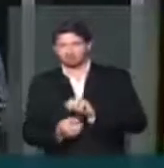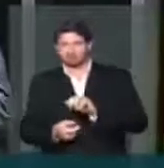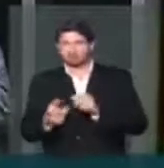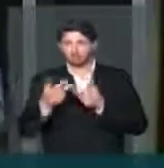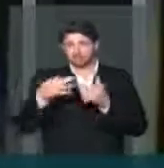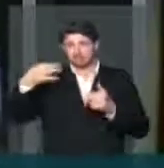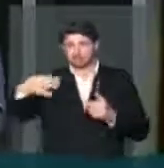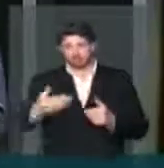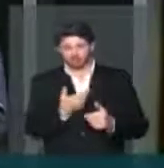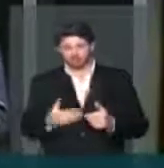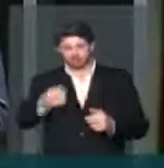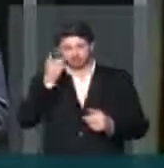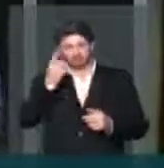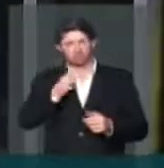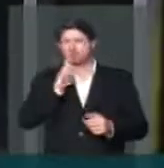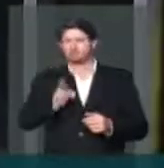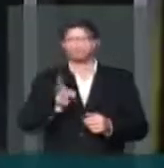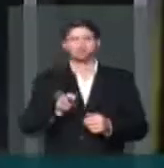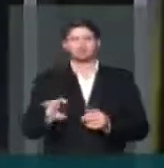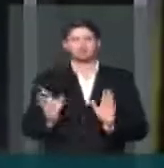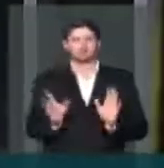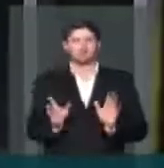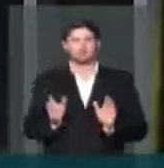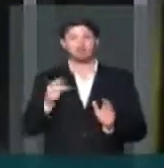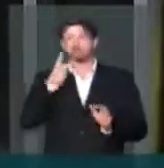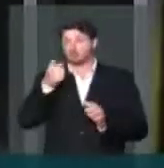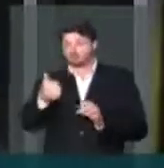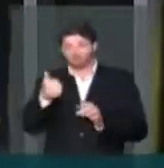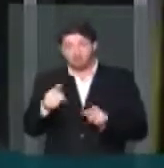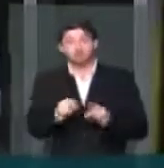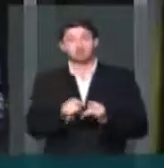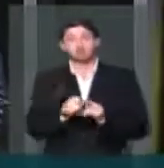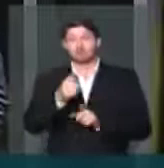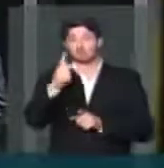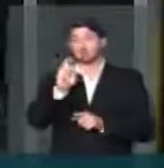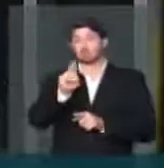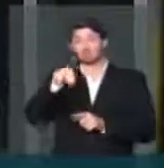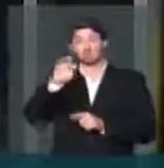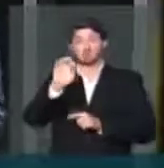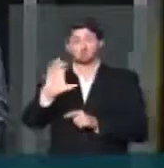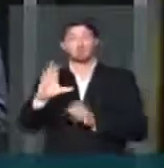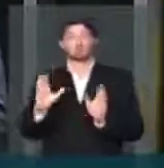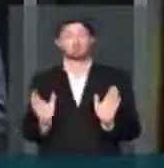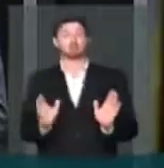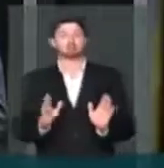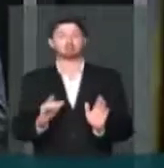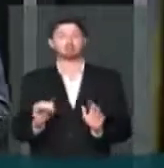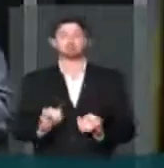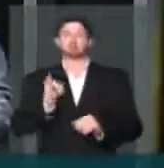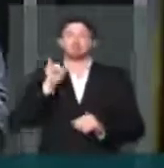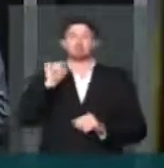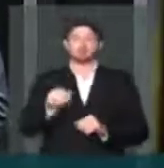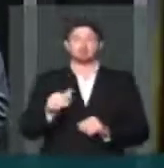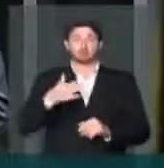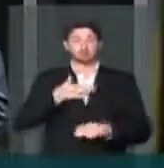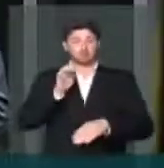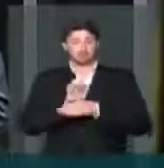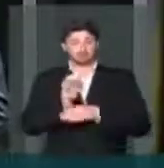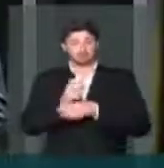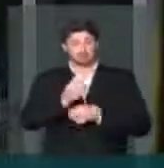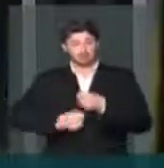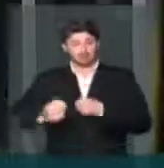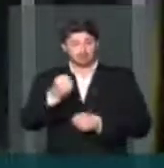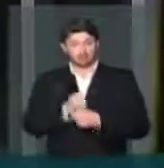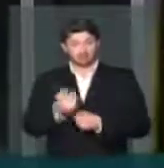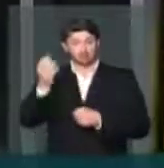Dilma. E eu nunca tive problemas em responder e elogiar o Pronatec, programa importante que só no meu estado no